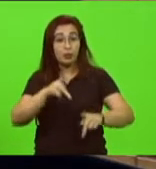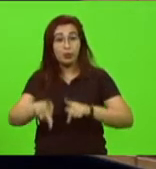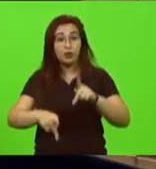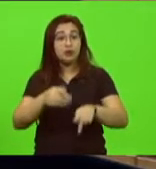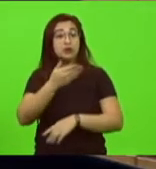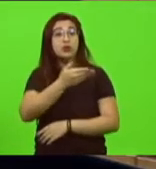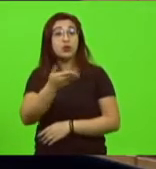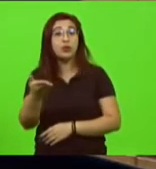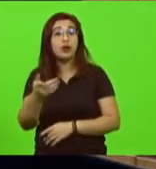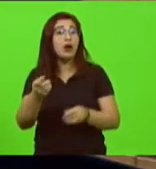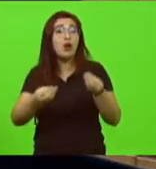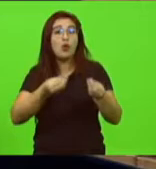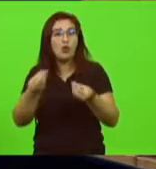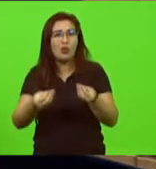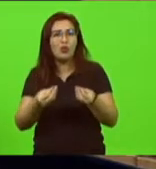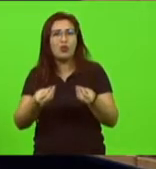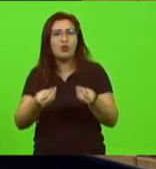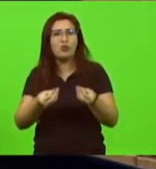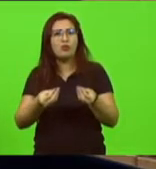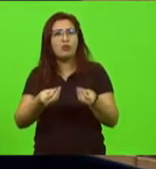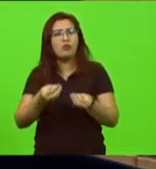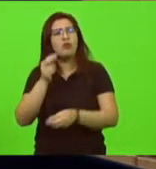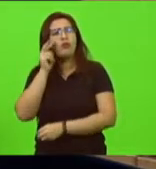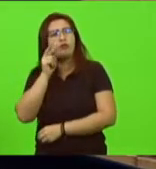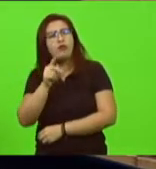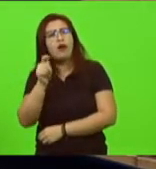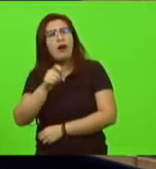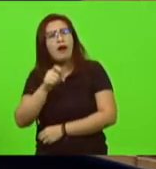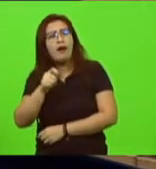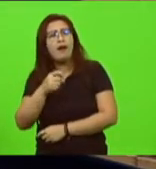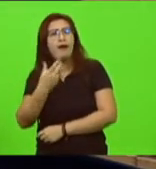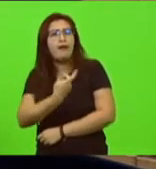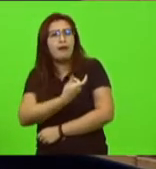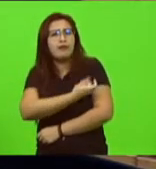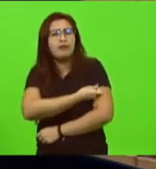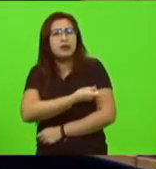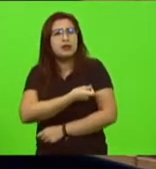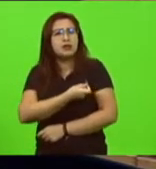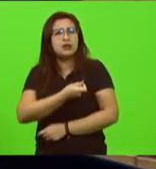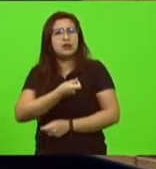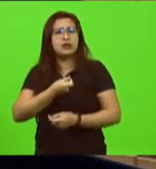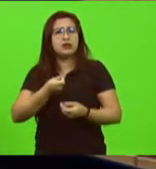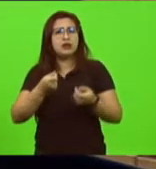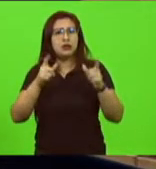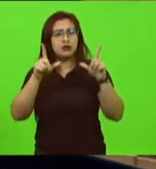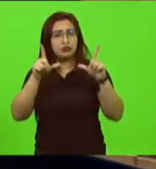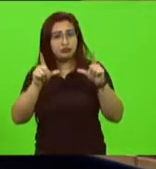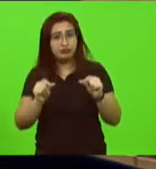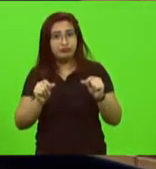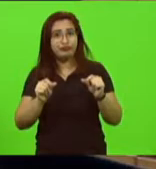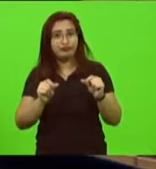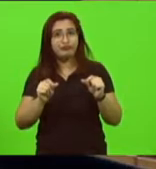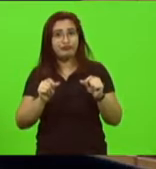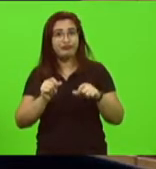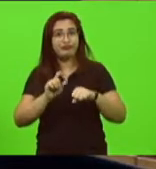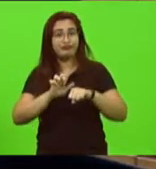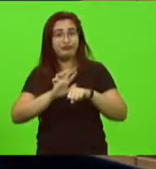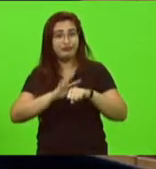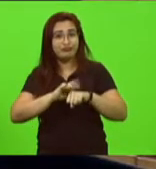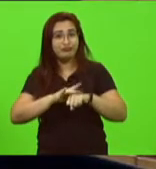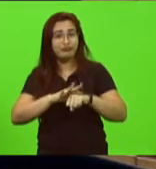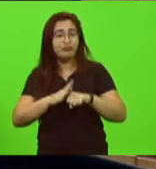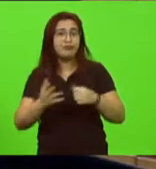vacina esta possibilidade de nós combatermos a doença não é a